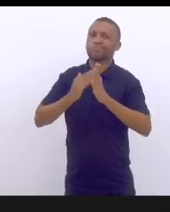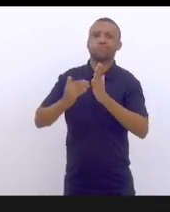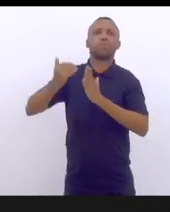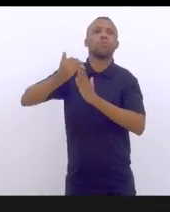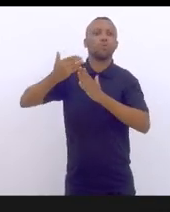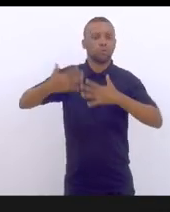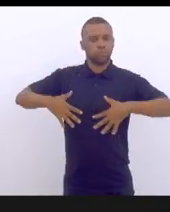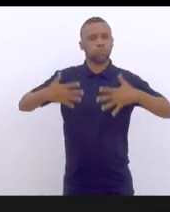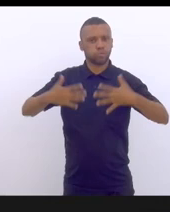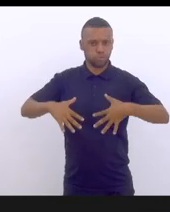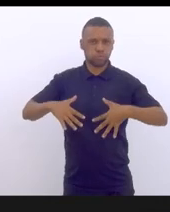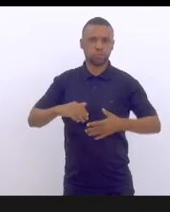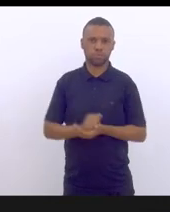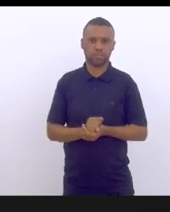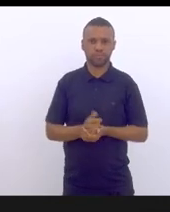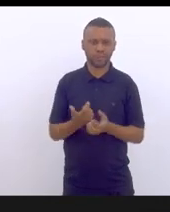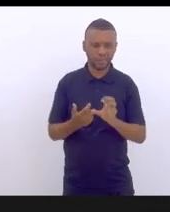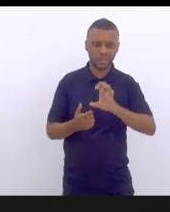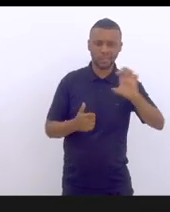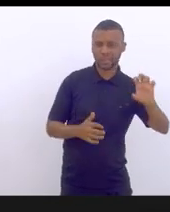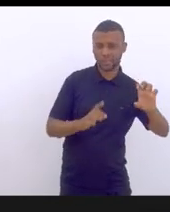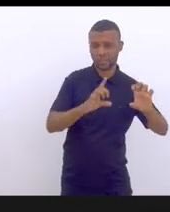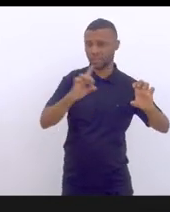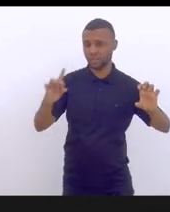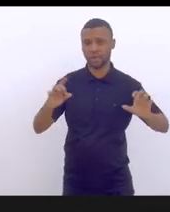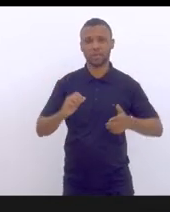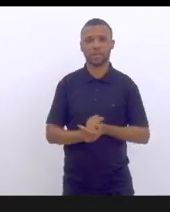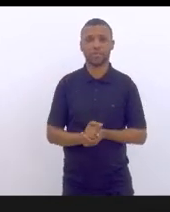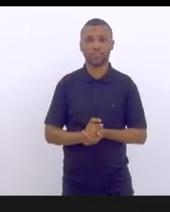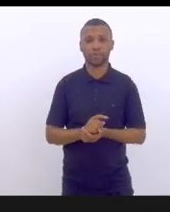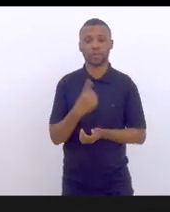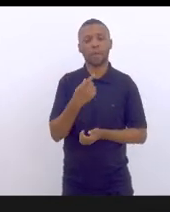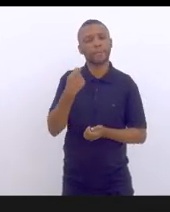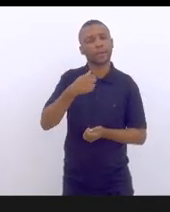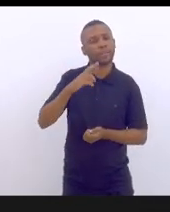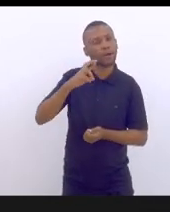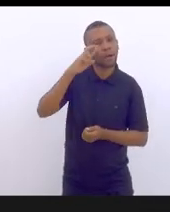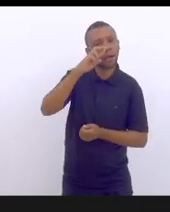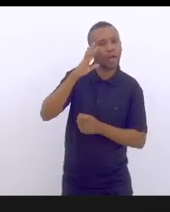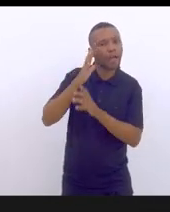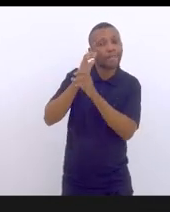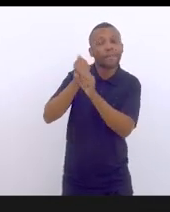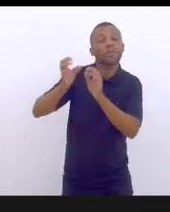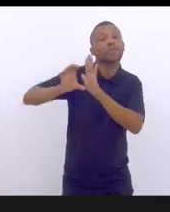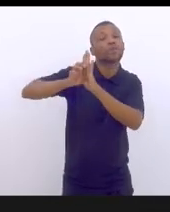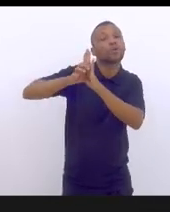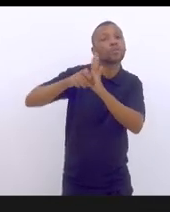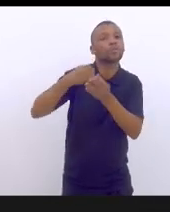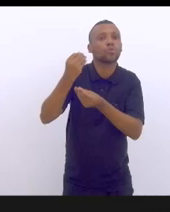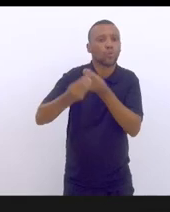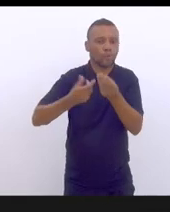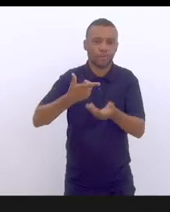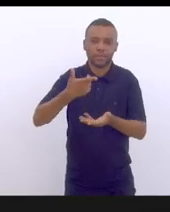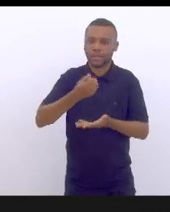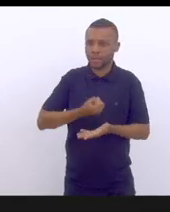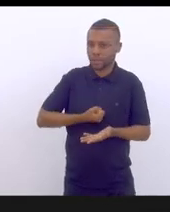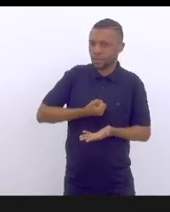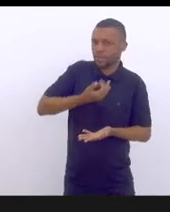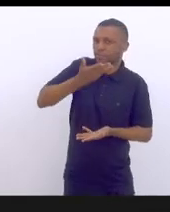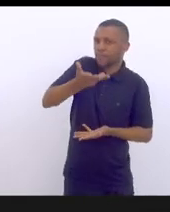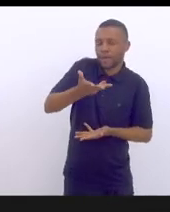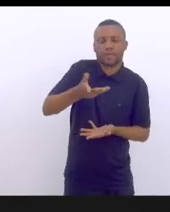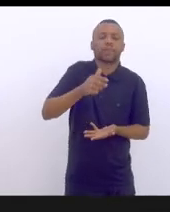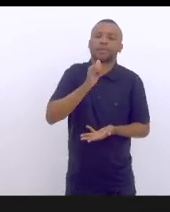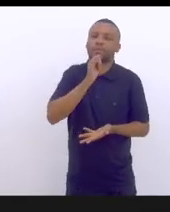rever a maneira de nós nos expressarmos, que uma coisa é você chegar num local